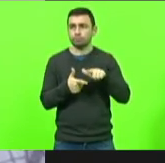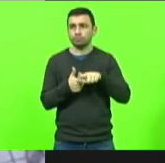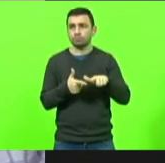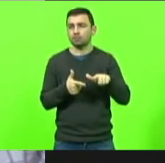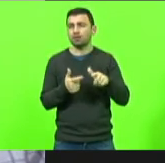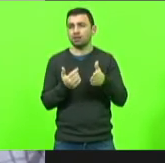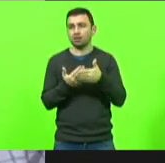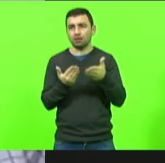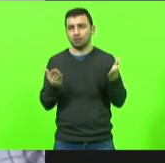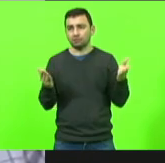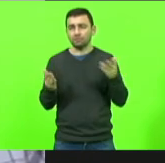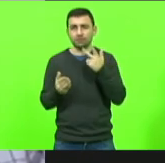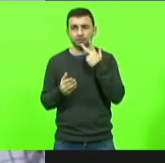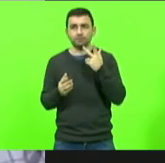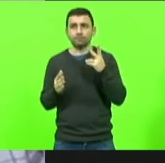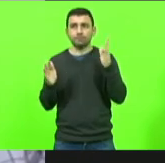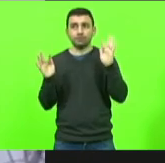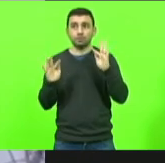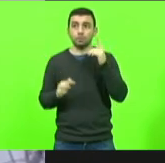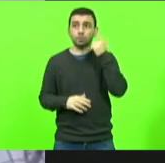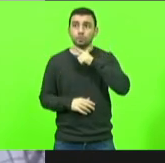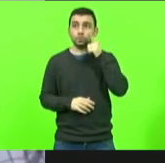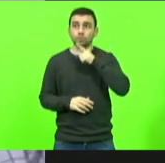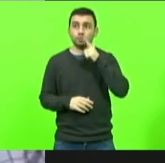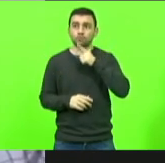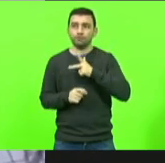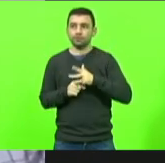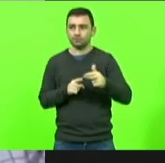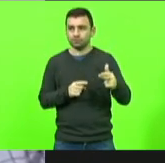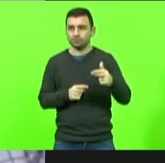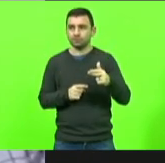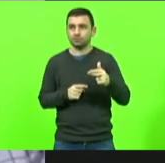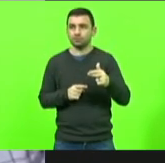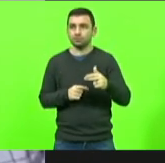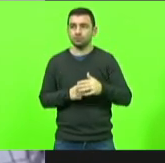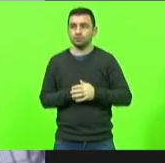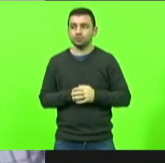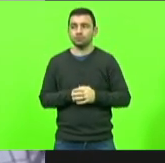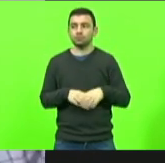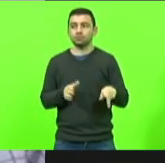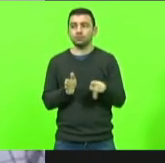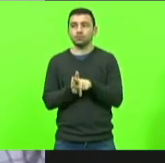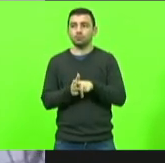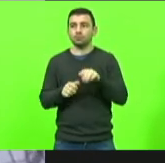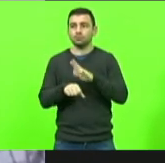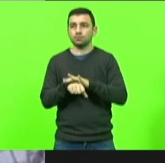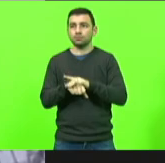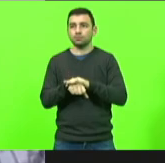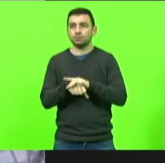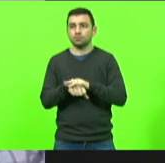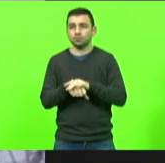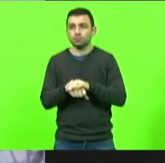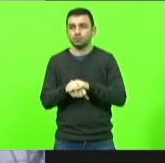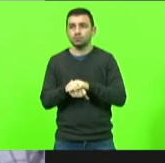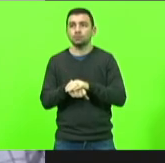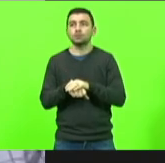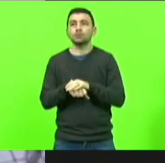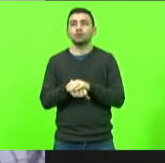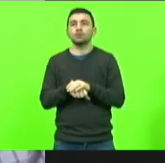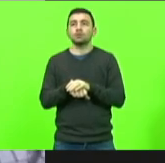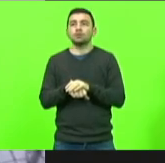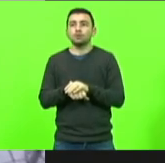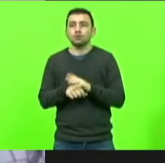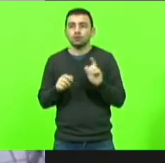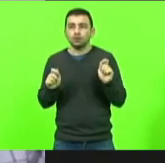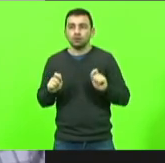felicidade de superar a doença sair da CTI elas comentam hoje a gente de vez em quando conversa